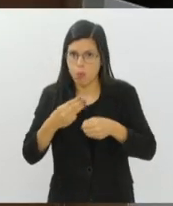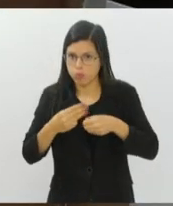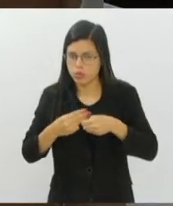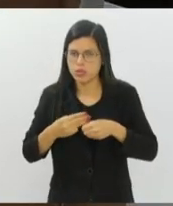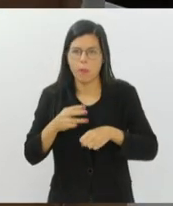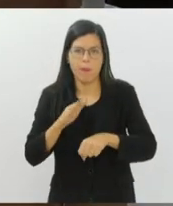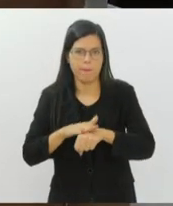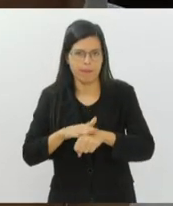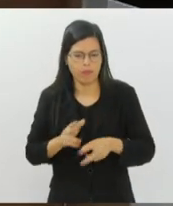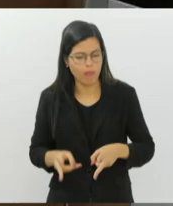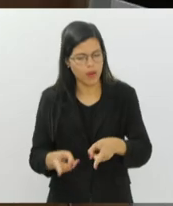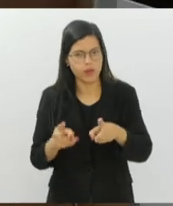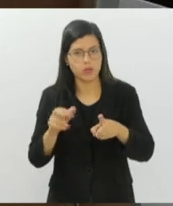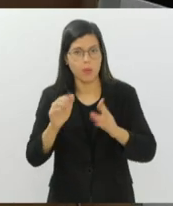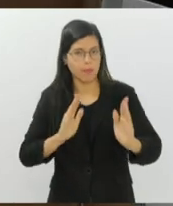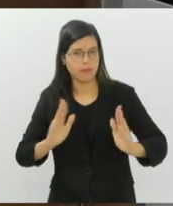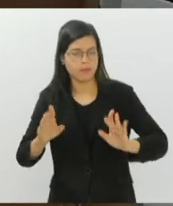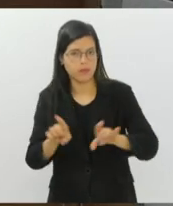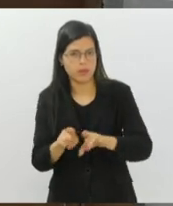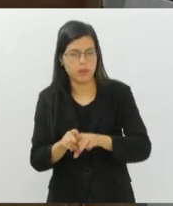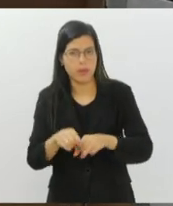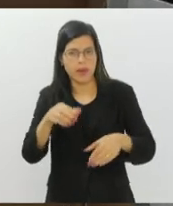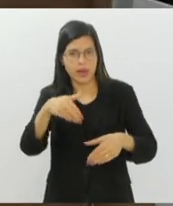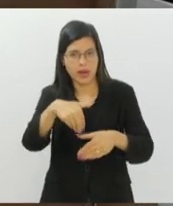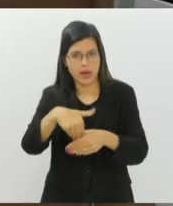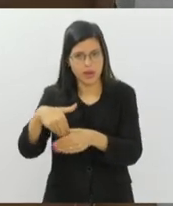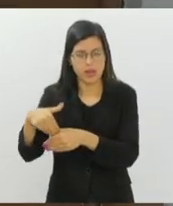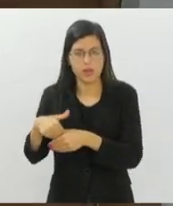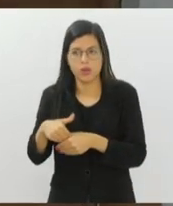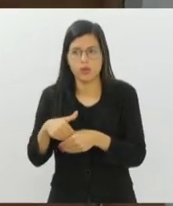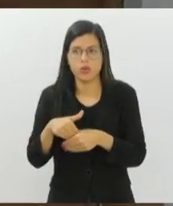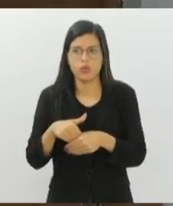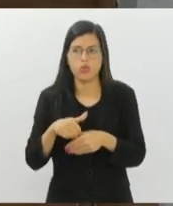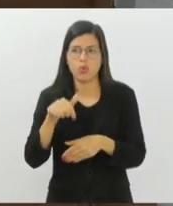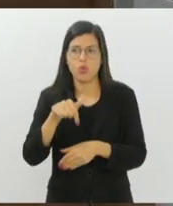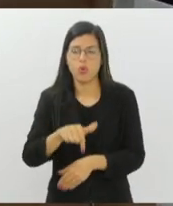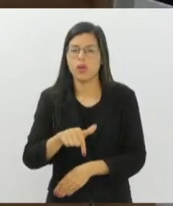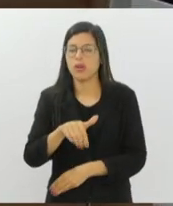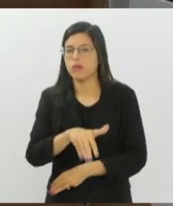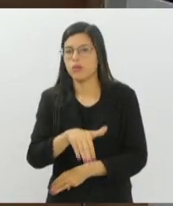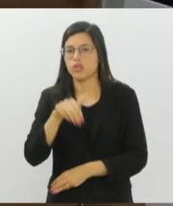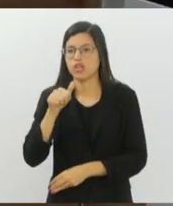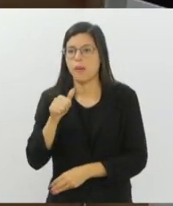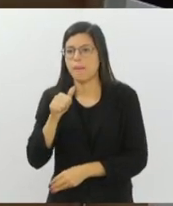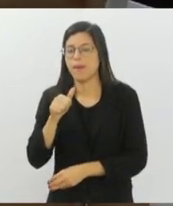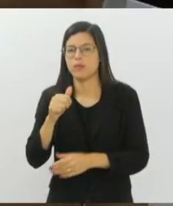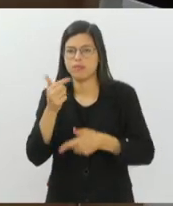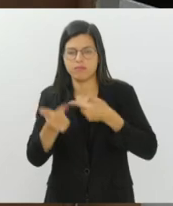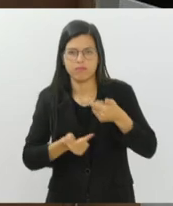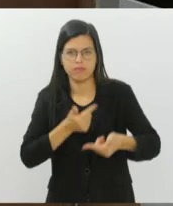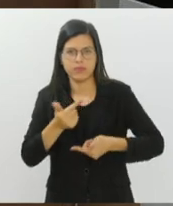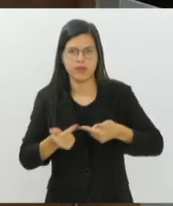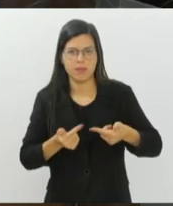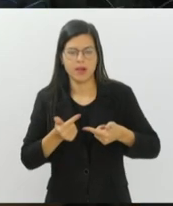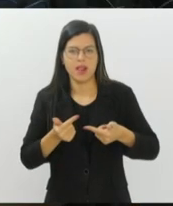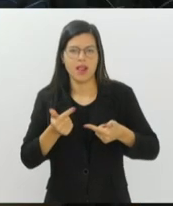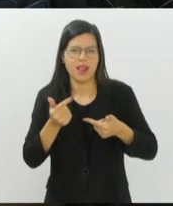vale também para os eleitores que foram nomeados para atuar nos testes de integridade das urnas eletrônicas.